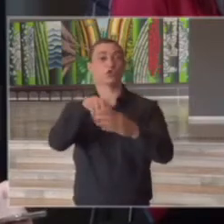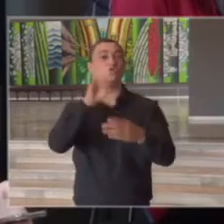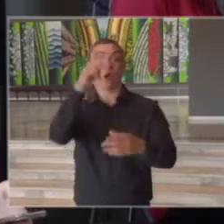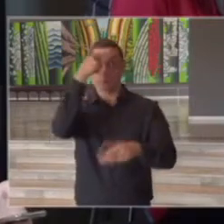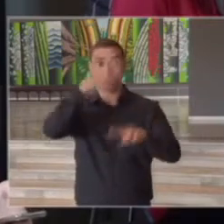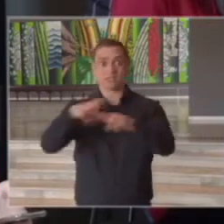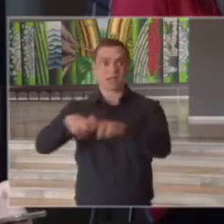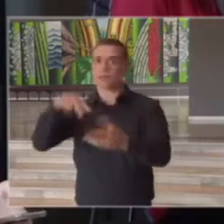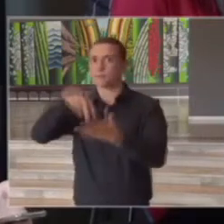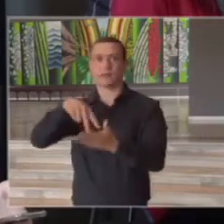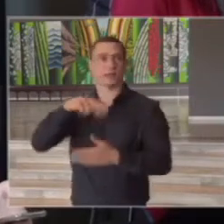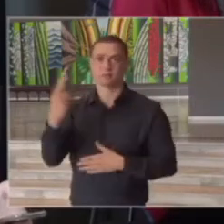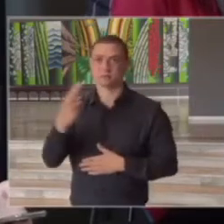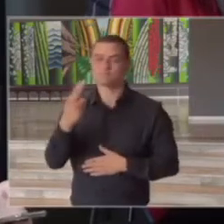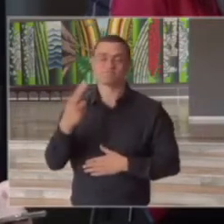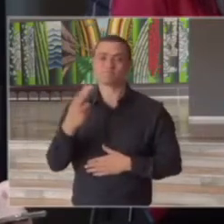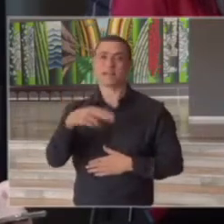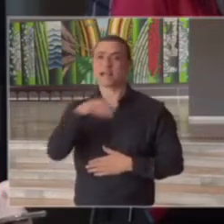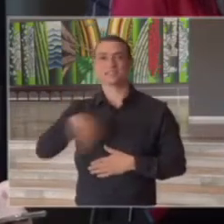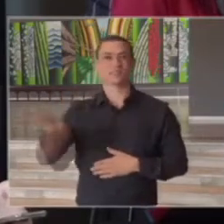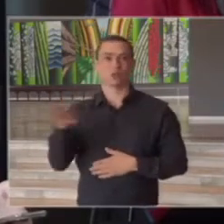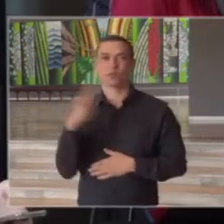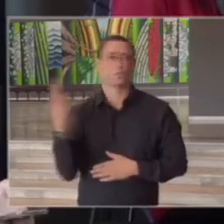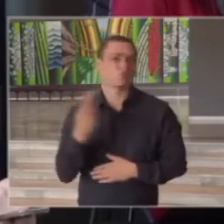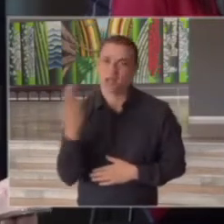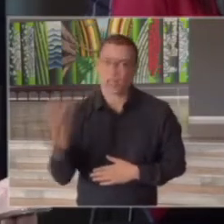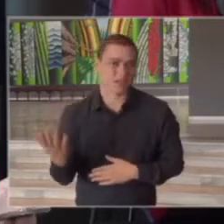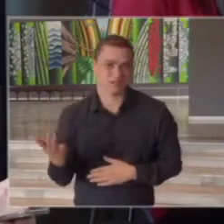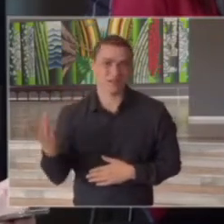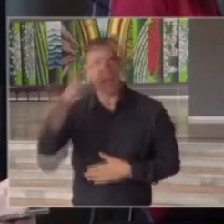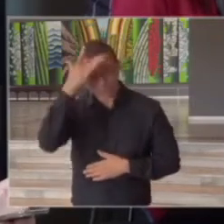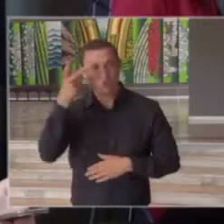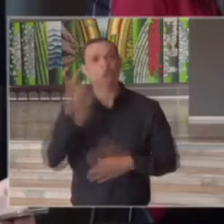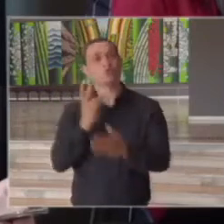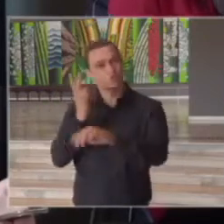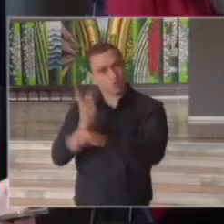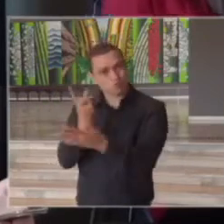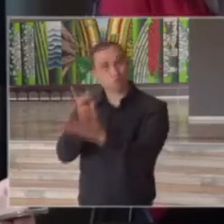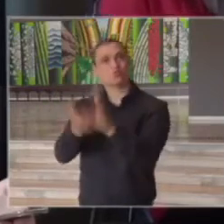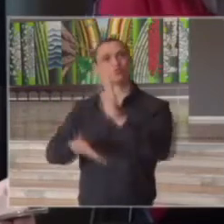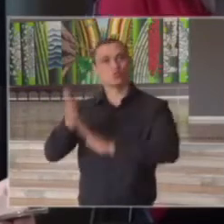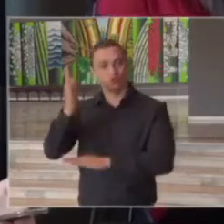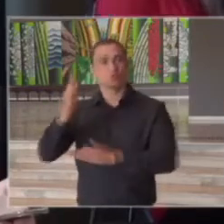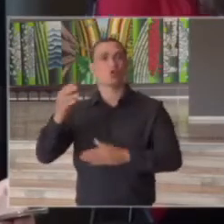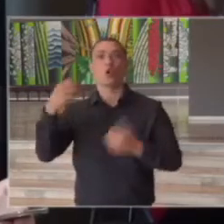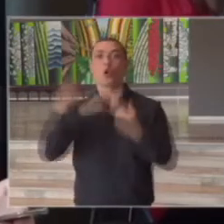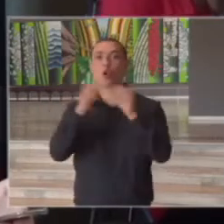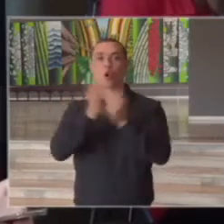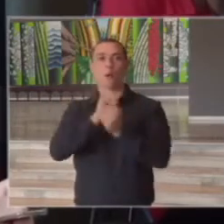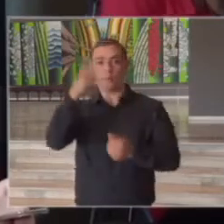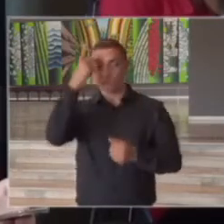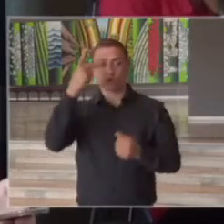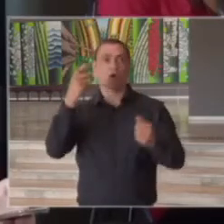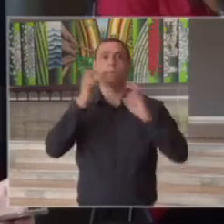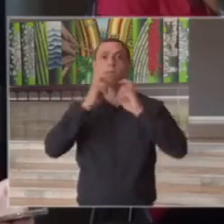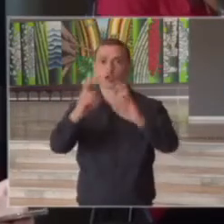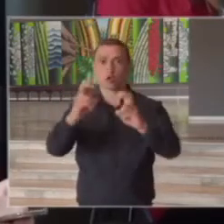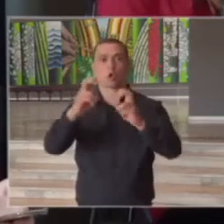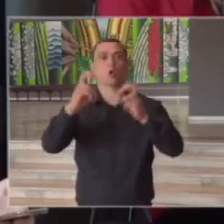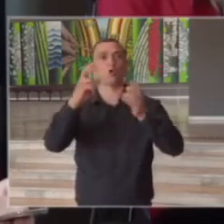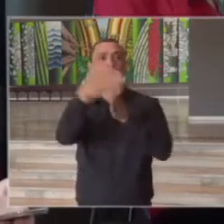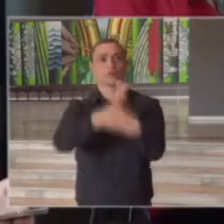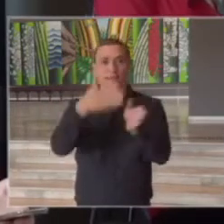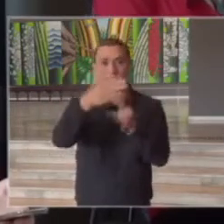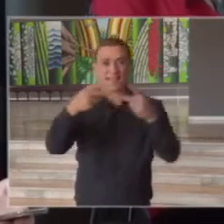dizer que não há como fazer isso as pessoas vão continuar viajando nos ônibus nos mestruos e nos